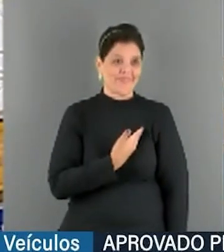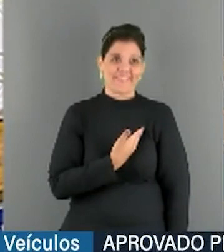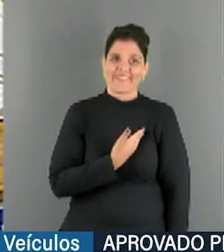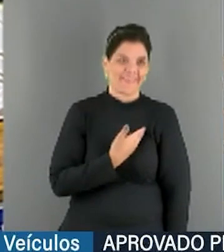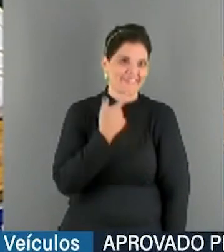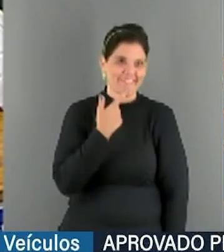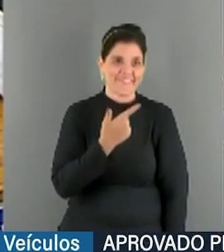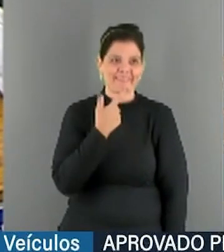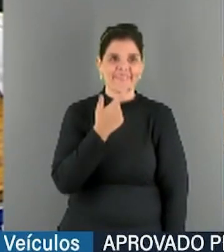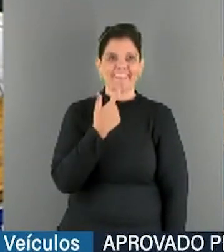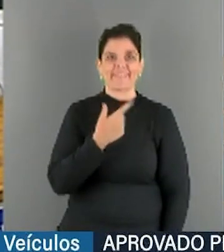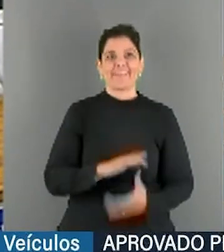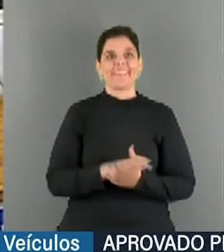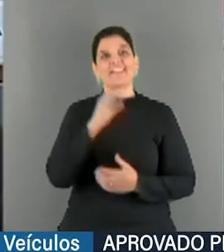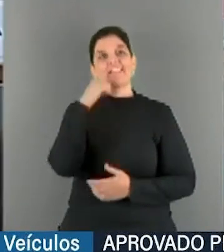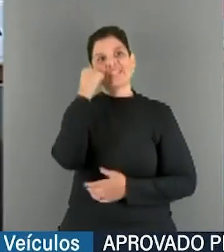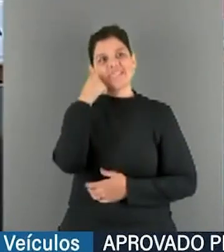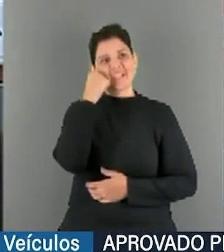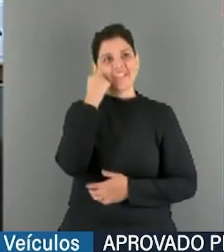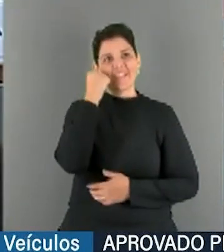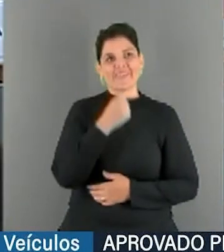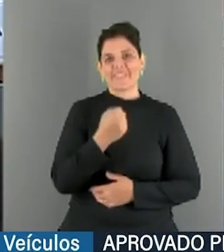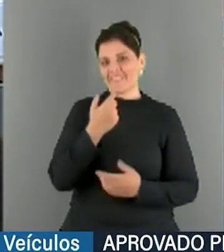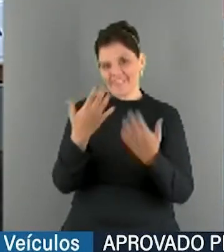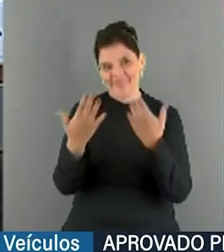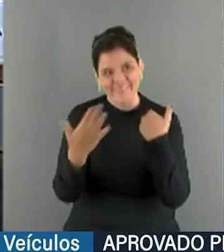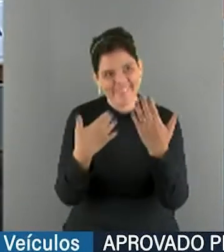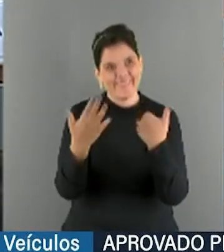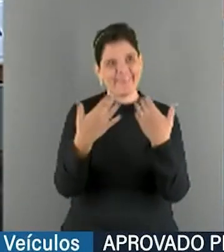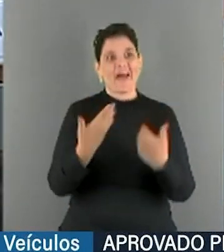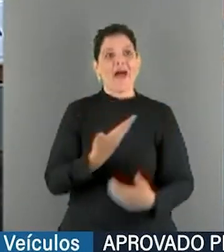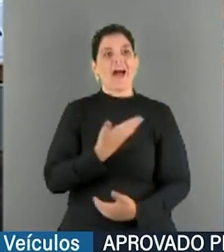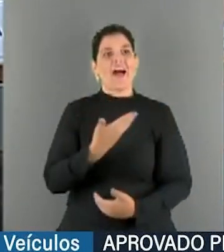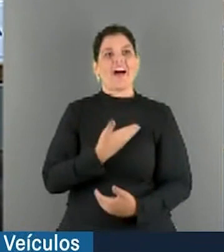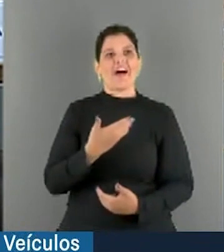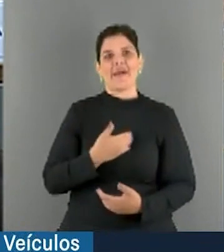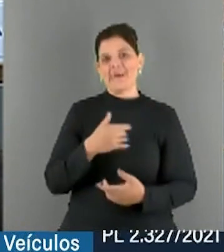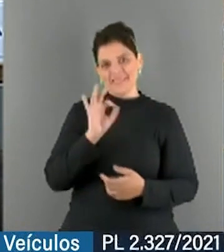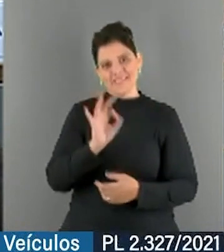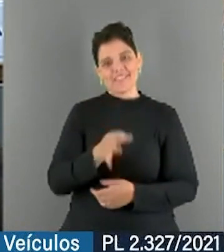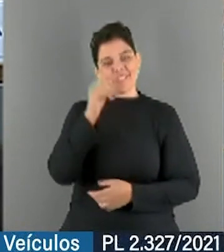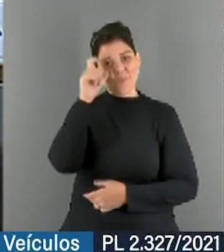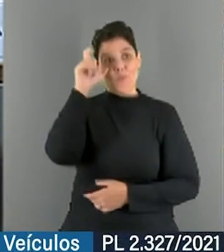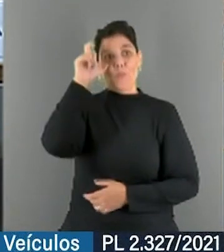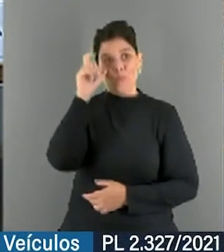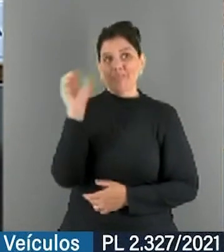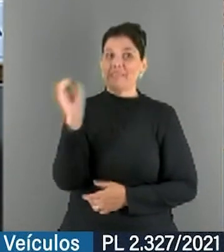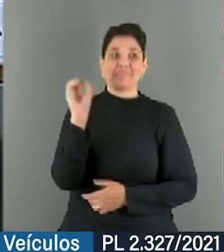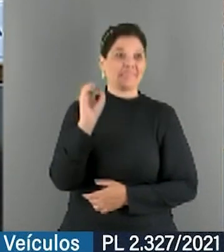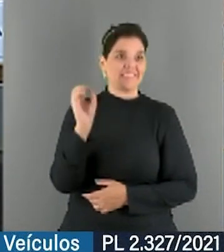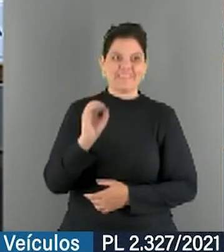O senador, o senhor me deixa constrangido. E a sua, a sua,